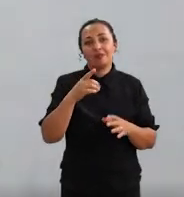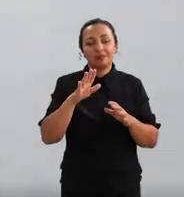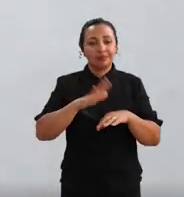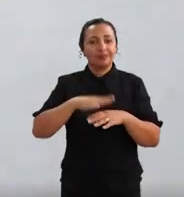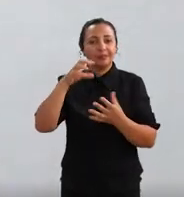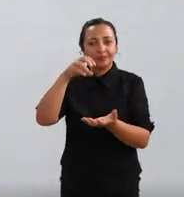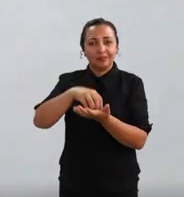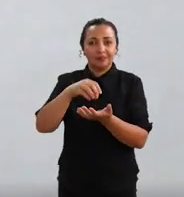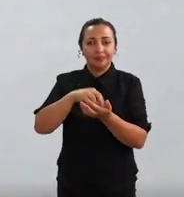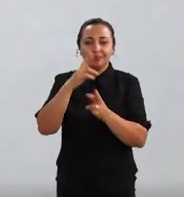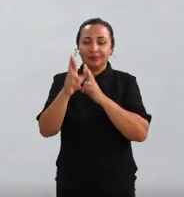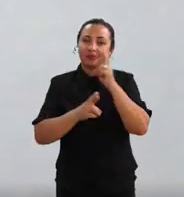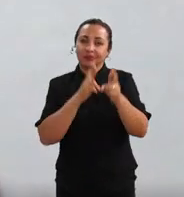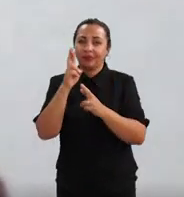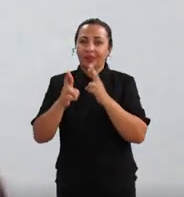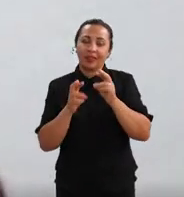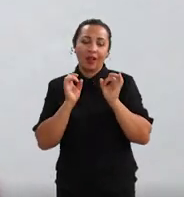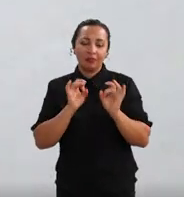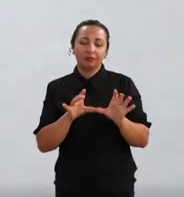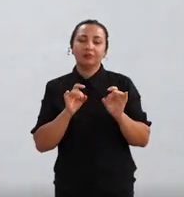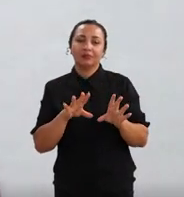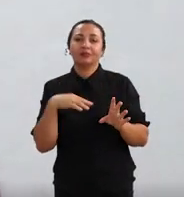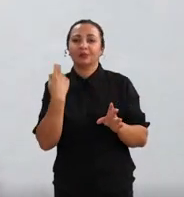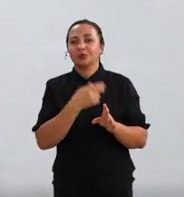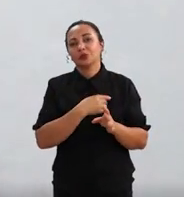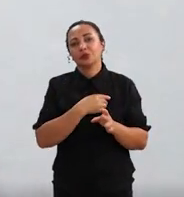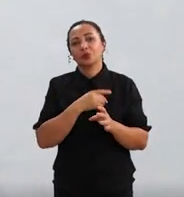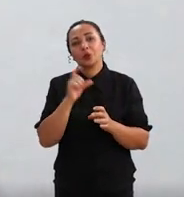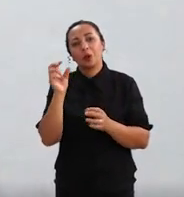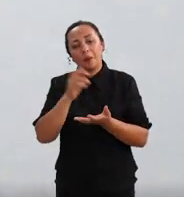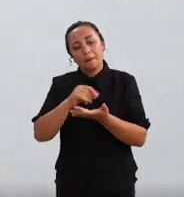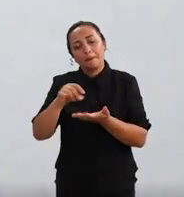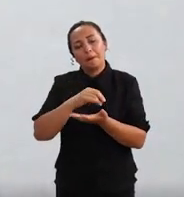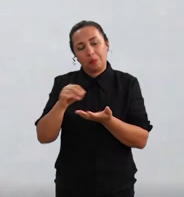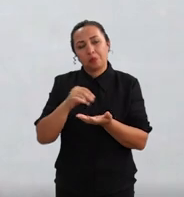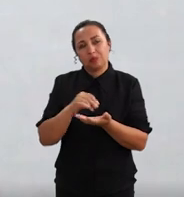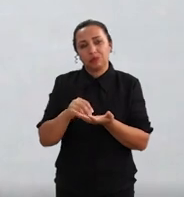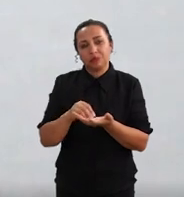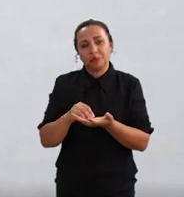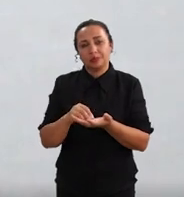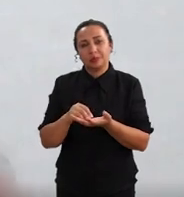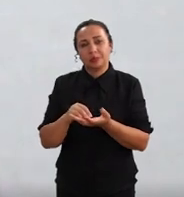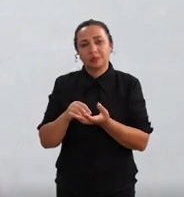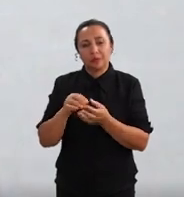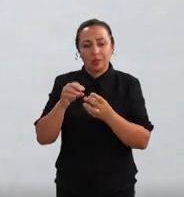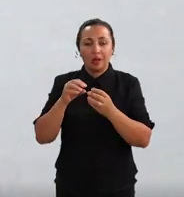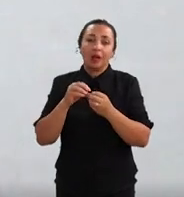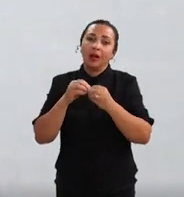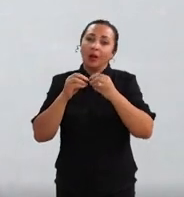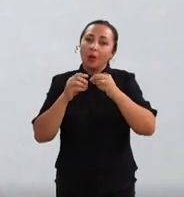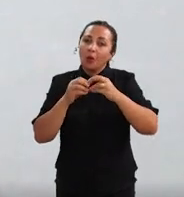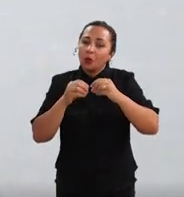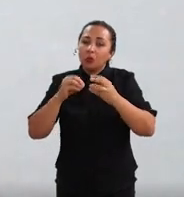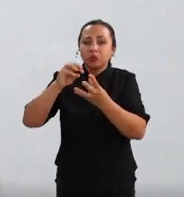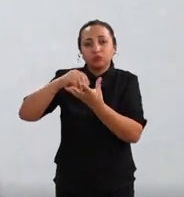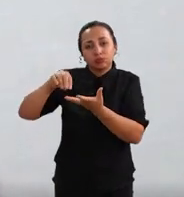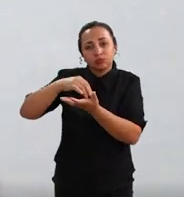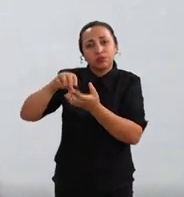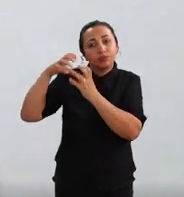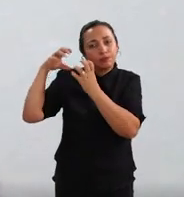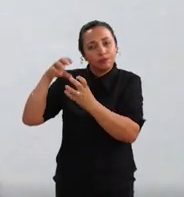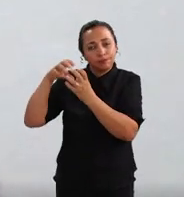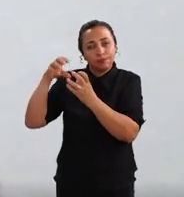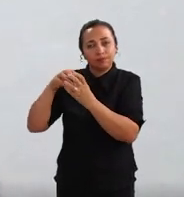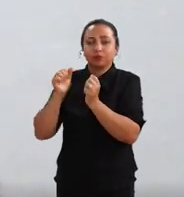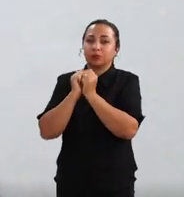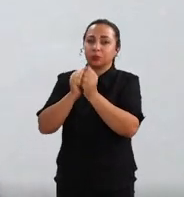mais central com relação à comercialização do nosso produto seria em pó mesmo, seria o pó do farelo junto com o